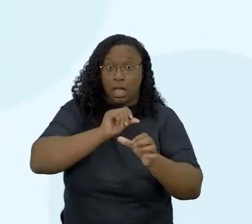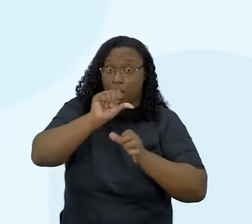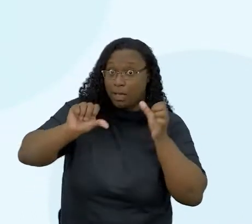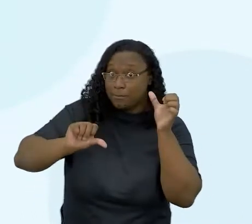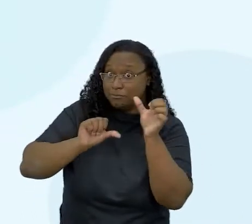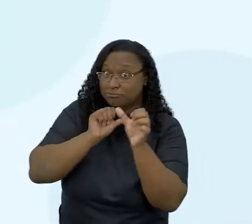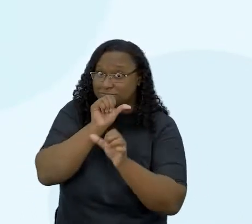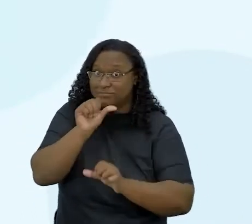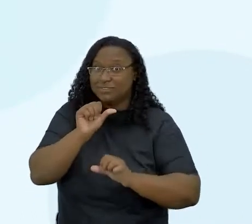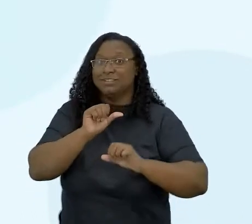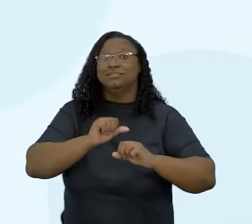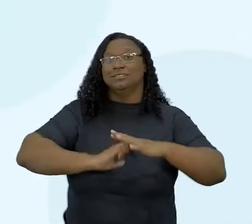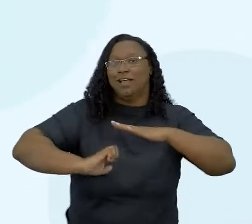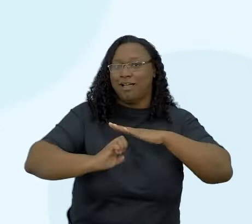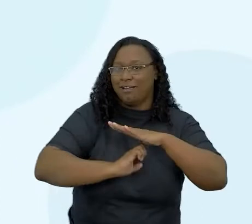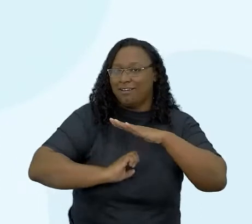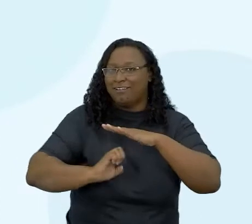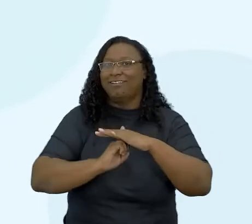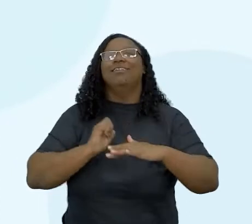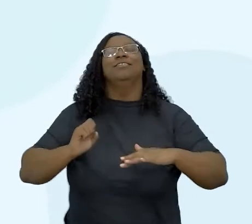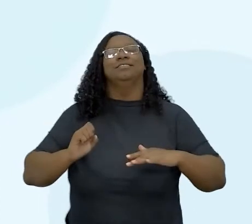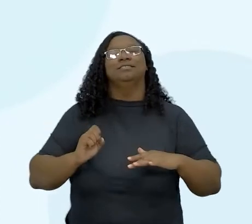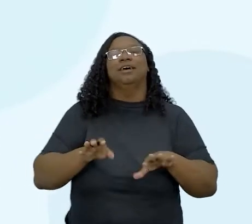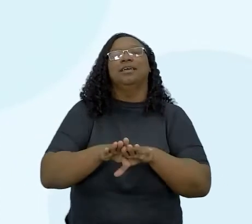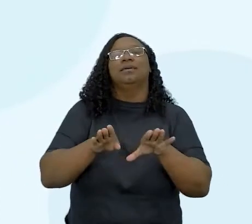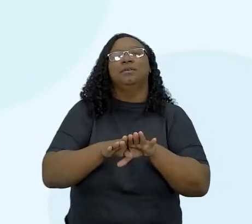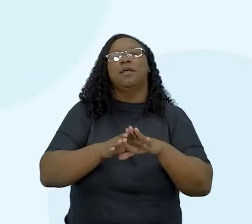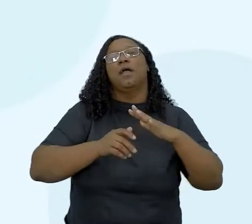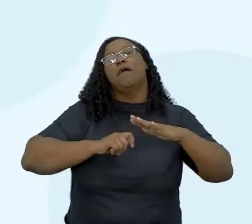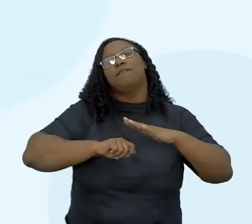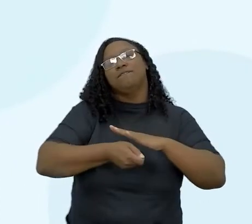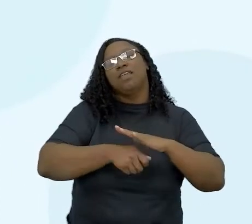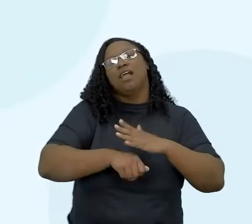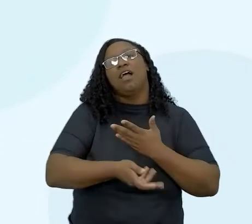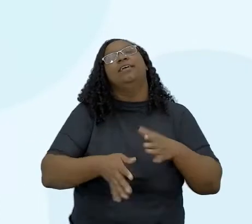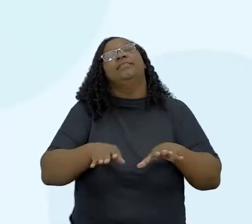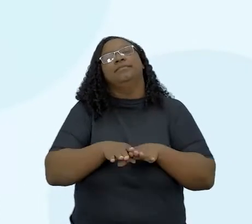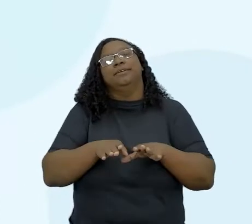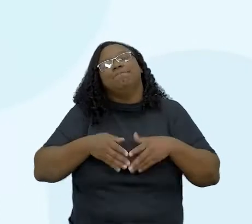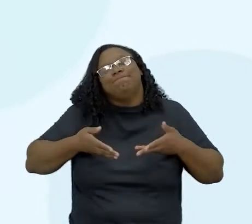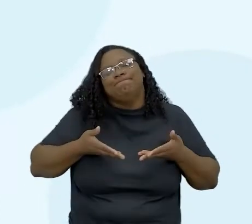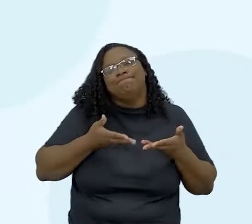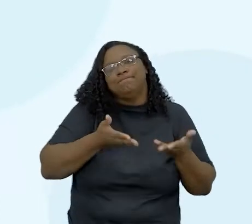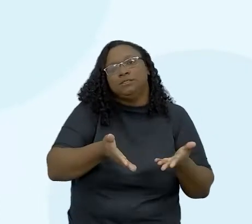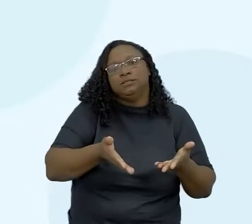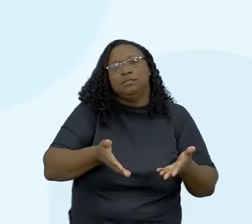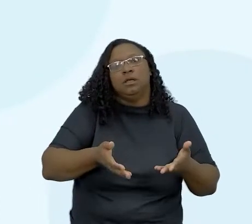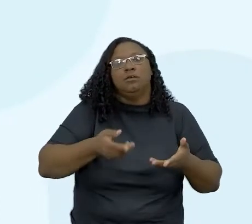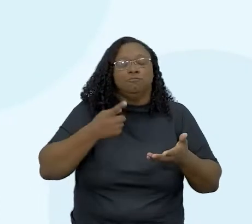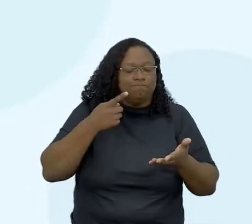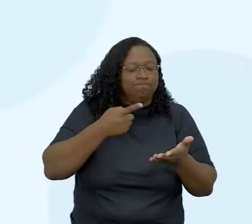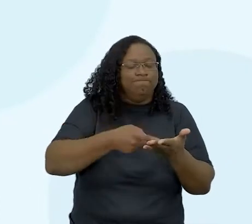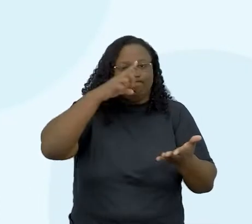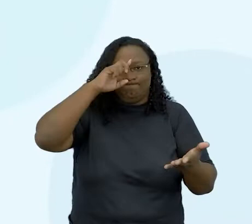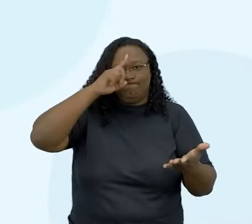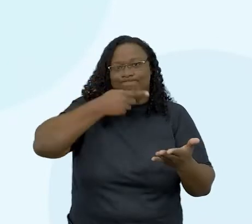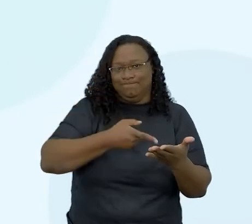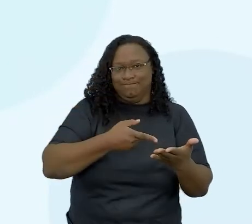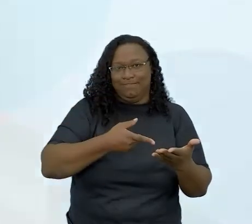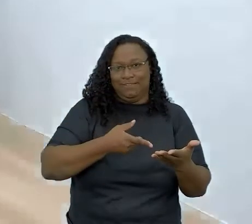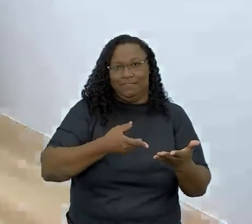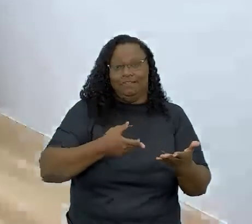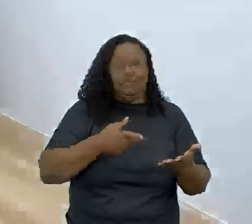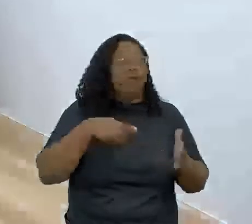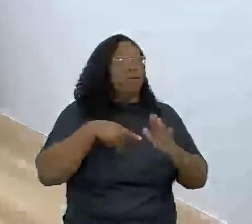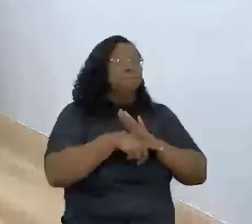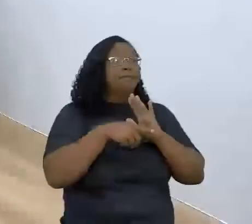acompanhando os indicadores financeiros e levando-os em consideração no momento de tomada de decisão. Aí, eu vou te fazer